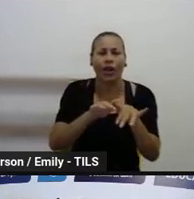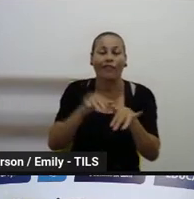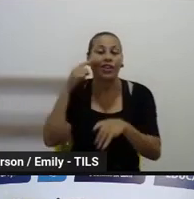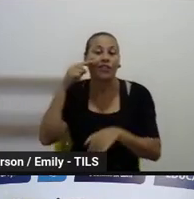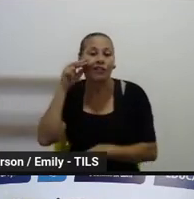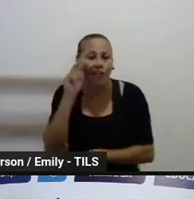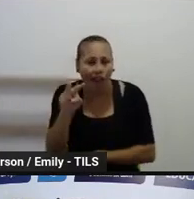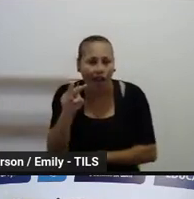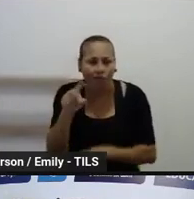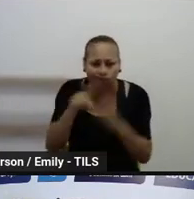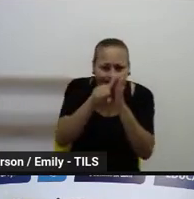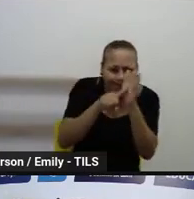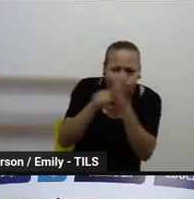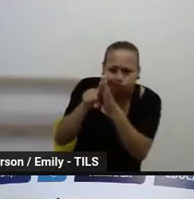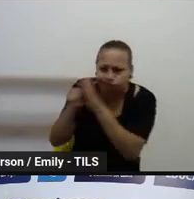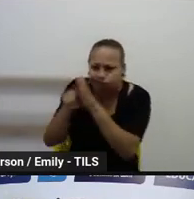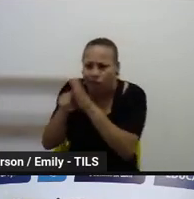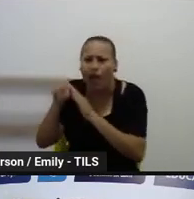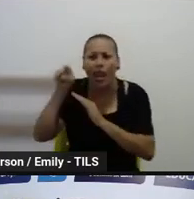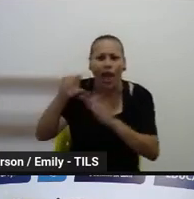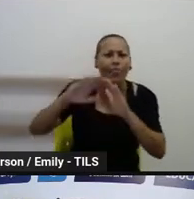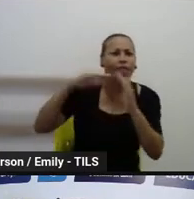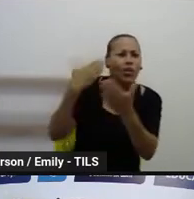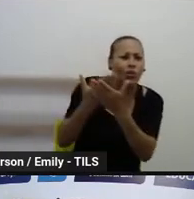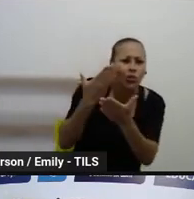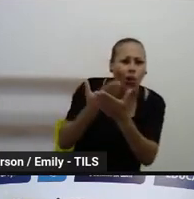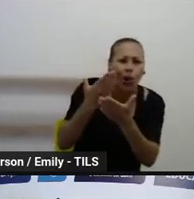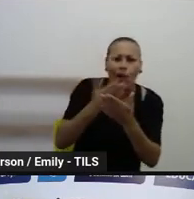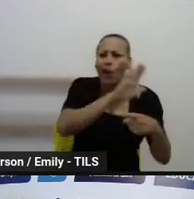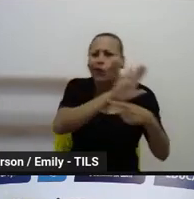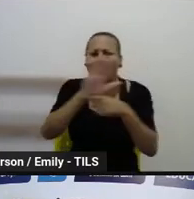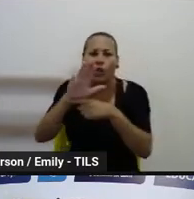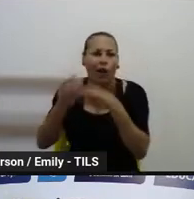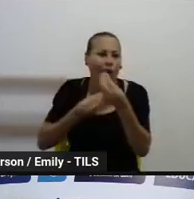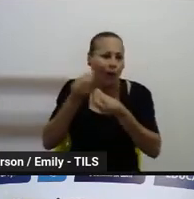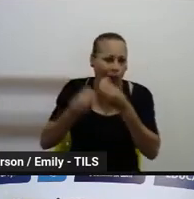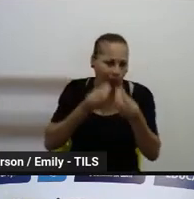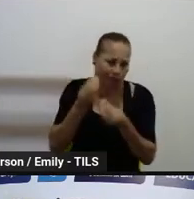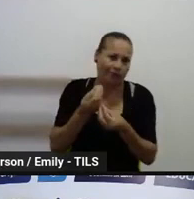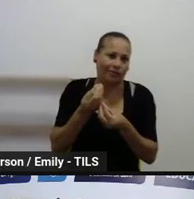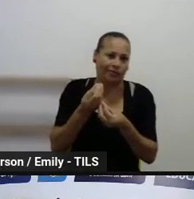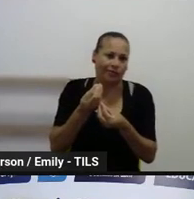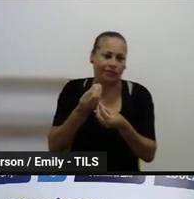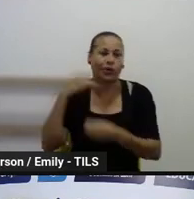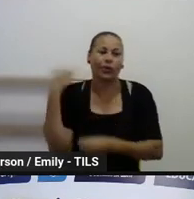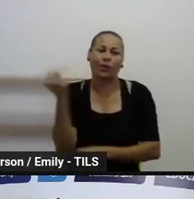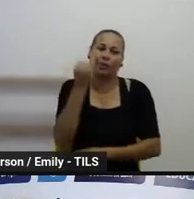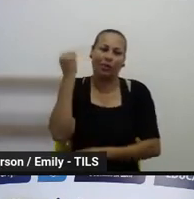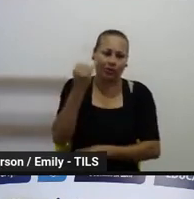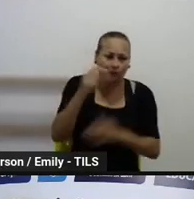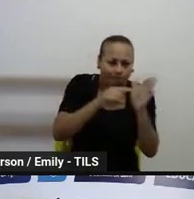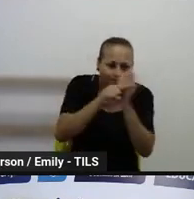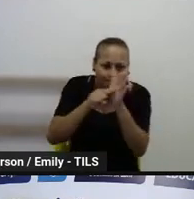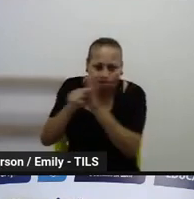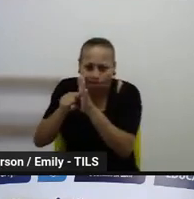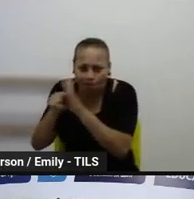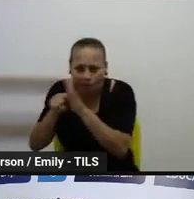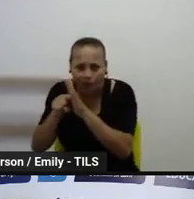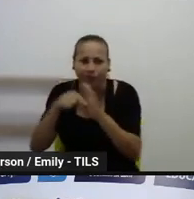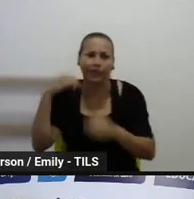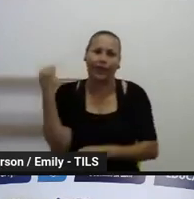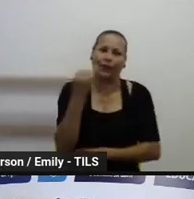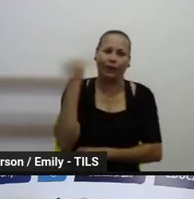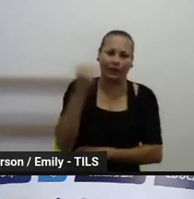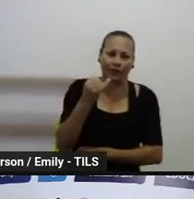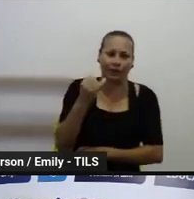acompanhando essa escola, né, claro que cada realidade vai ter um contexto específico, então, nada que a gente traga aqui nos